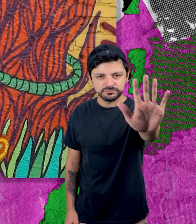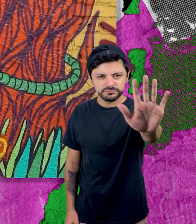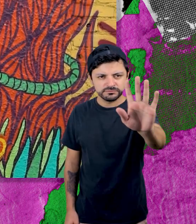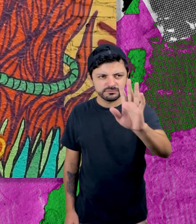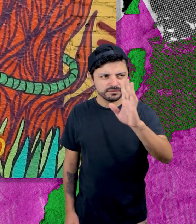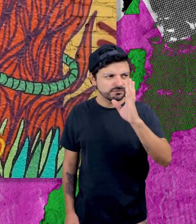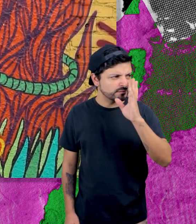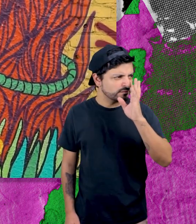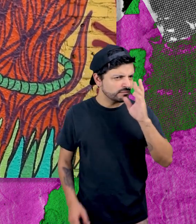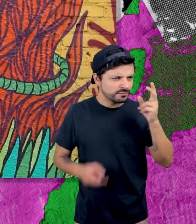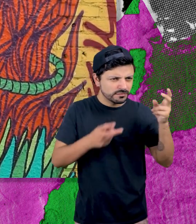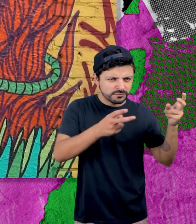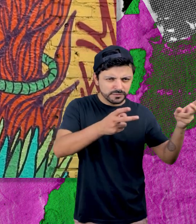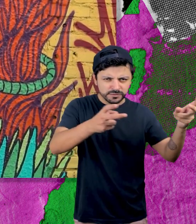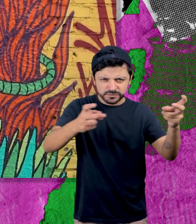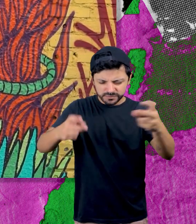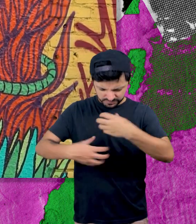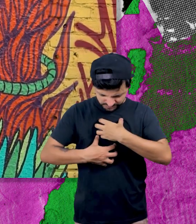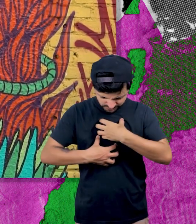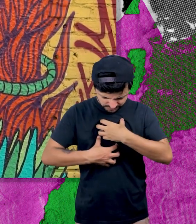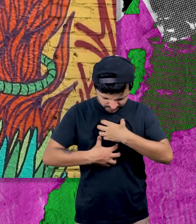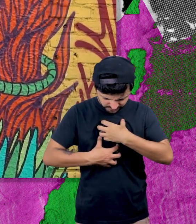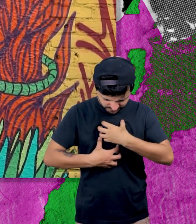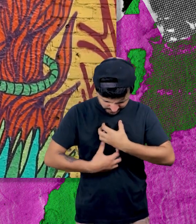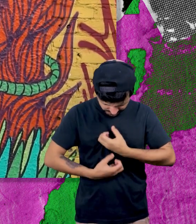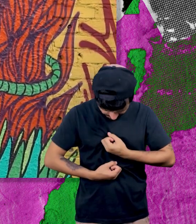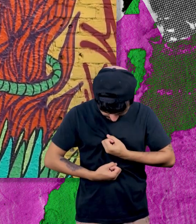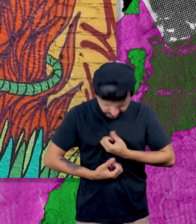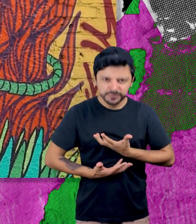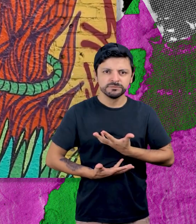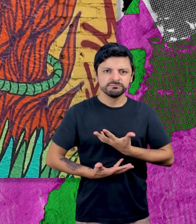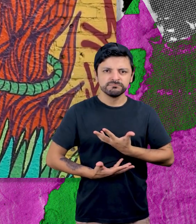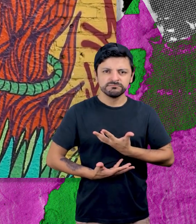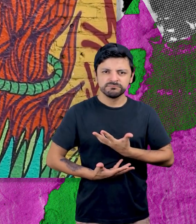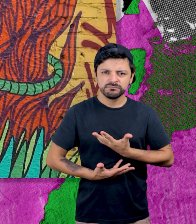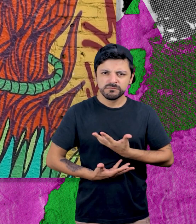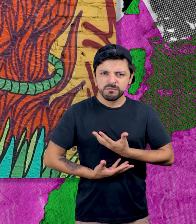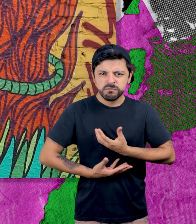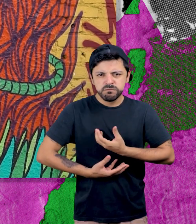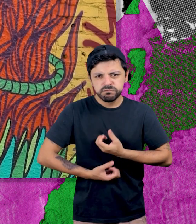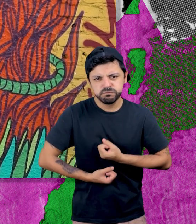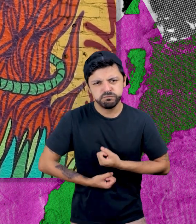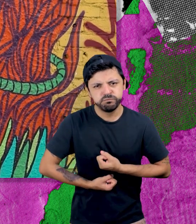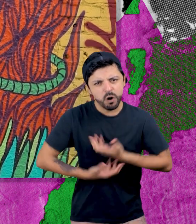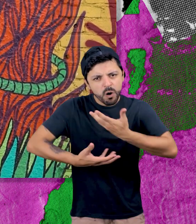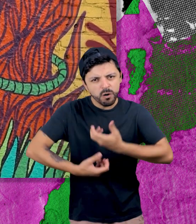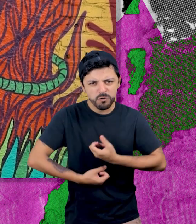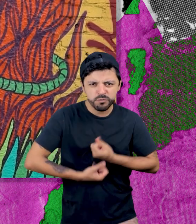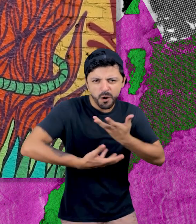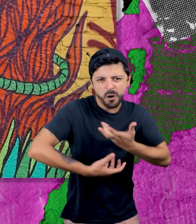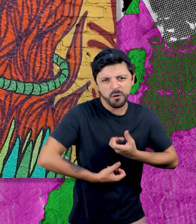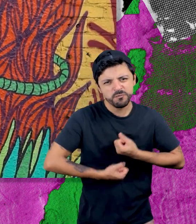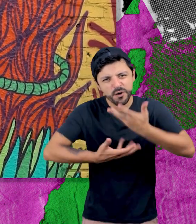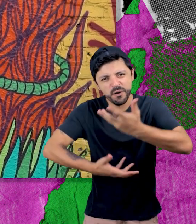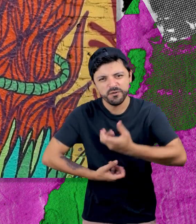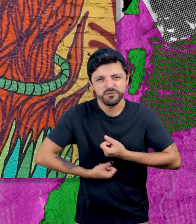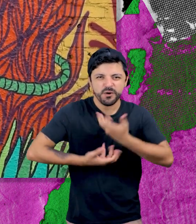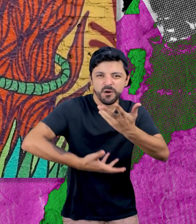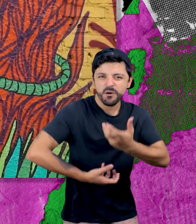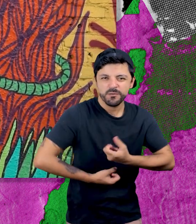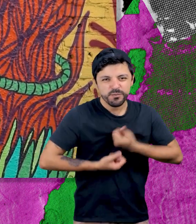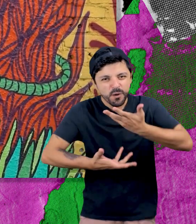Pare, observe, sinta, seja, poesia.